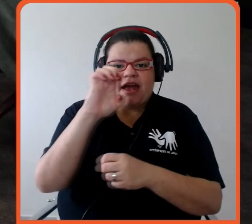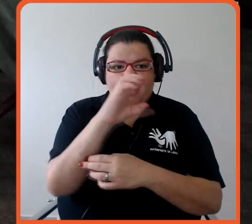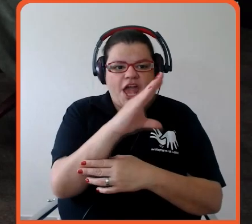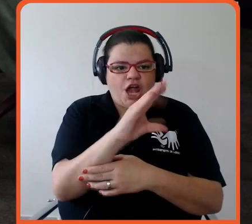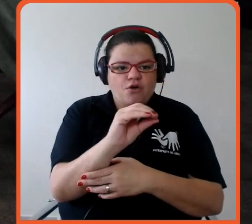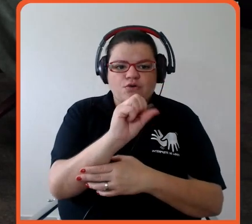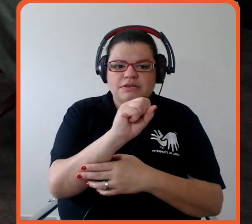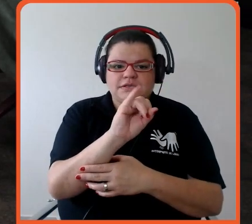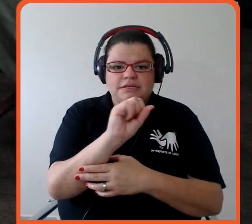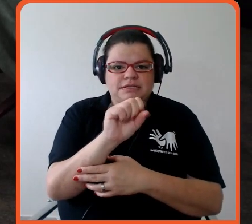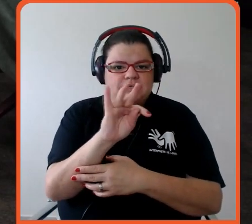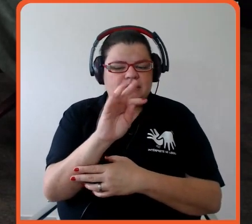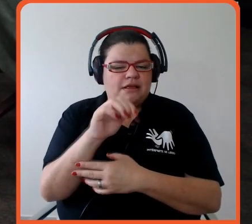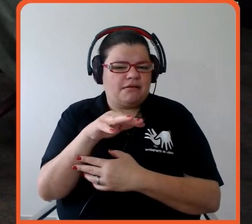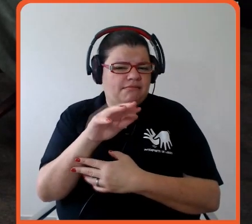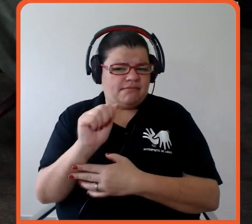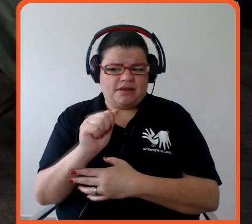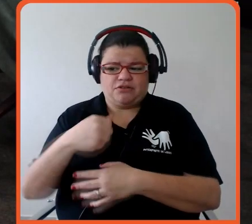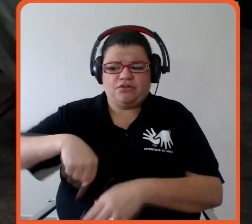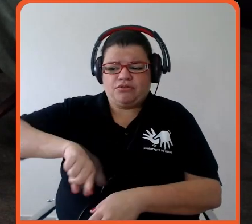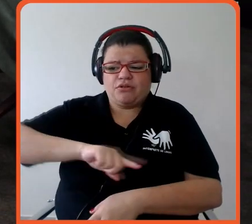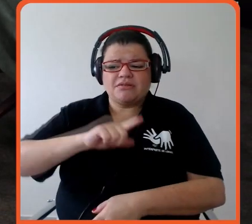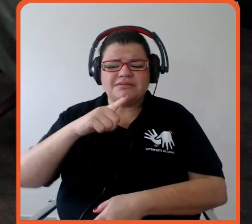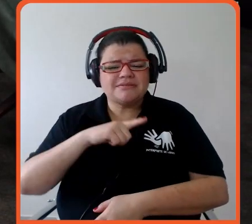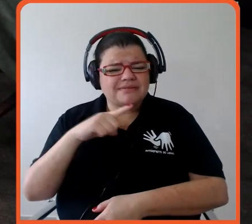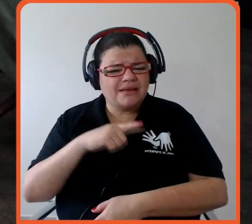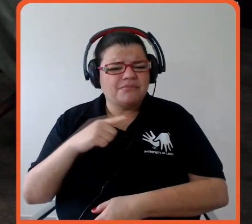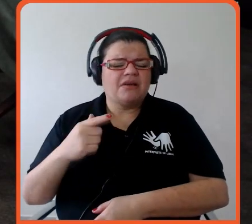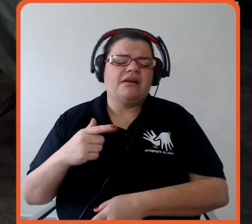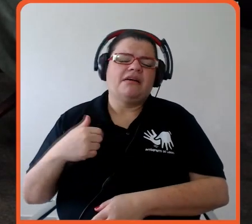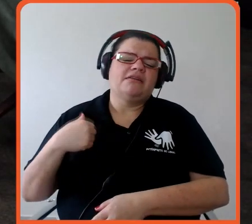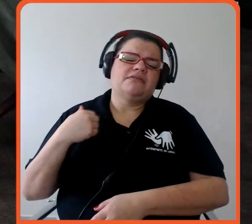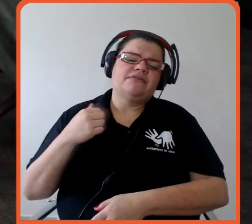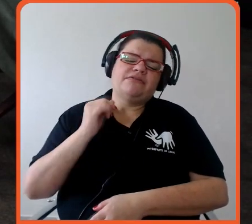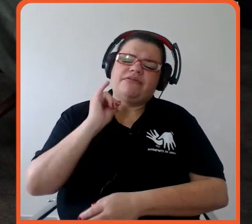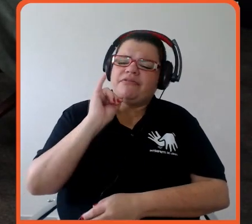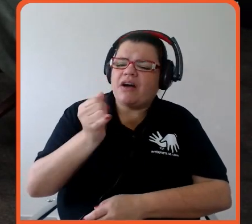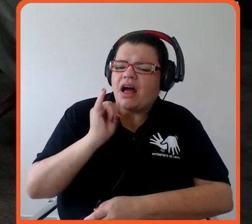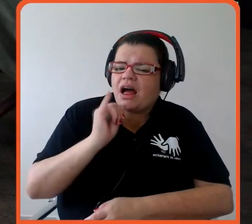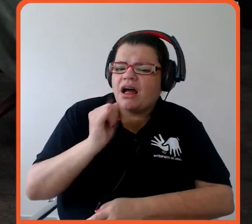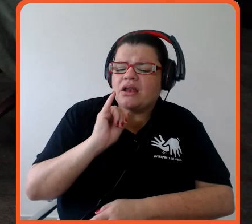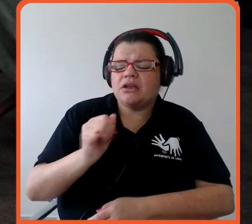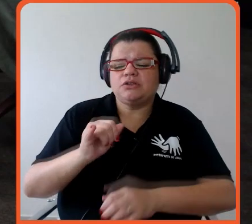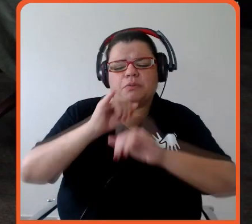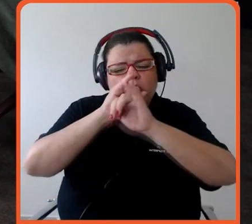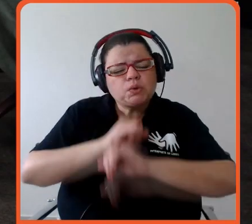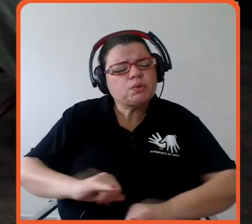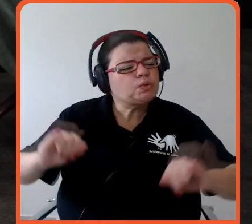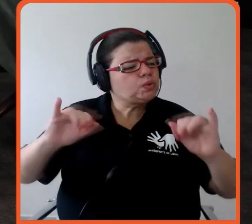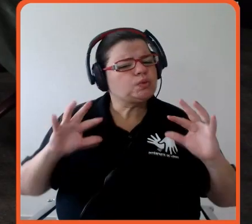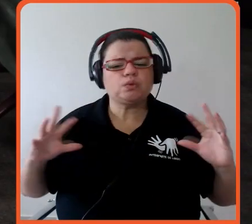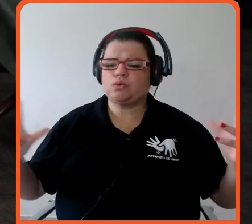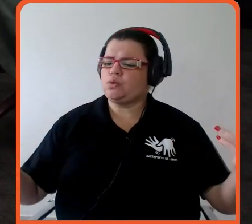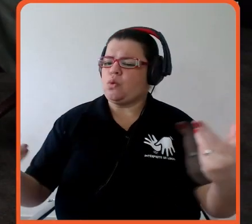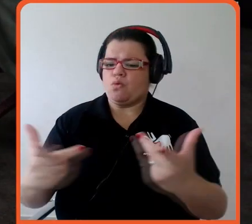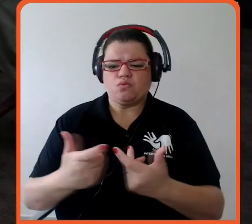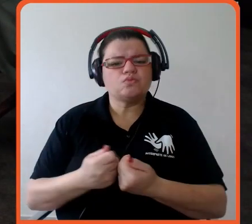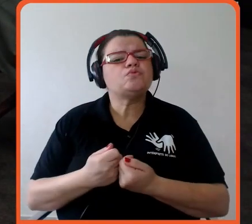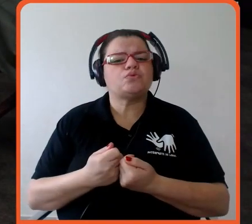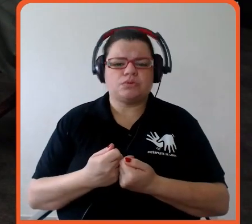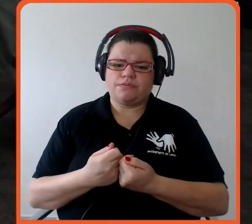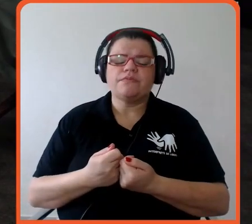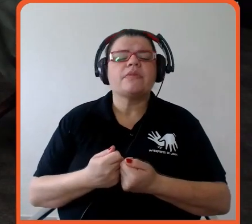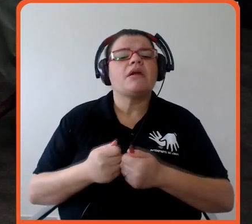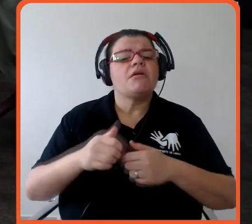a gente tem sido muito eloquente falado para todo tipo de público, falado para, em ambiente empresarial,